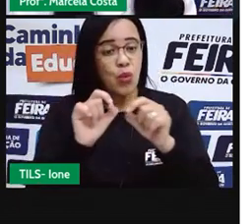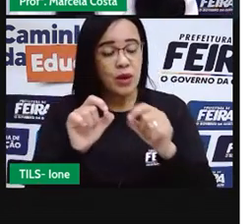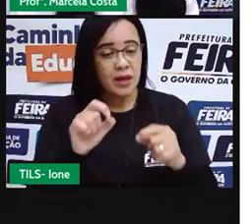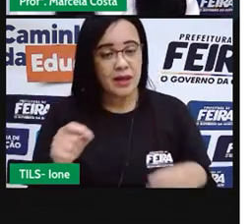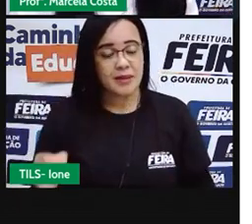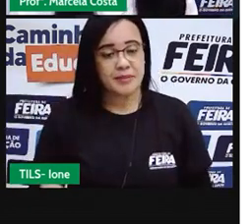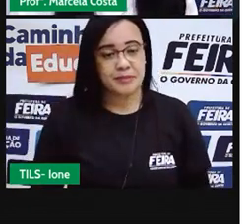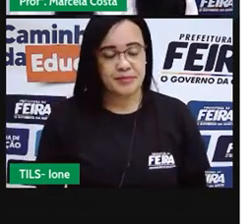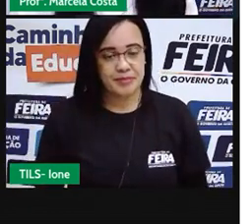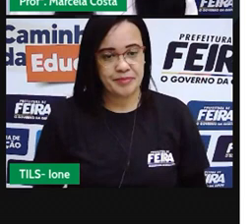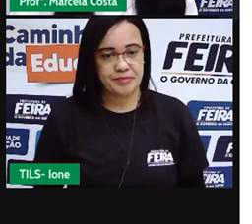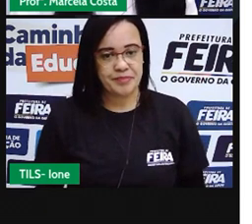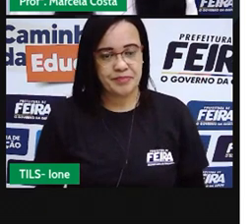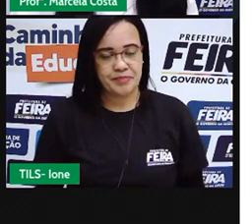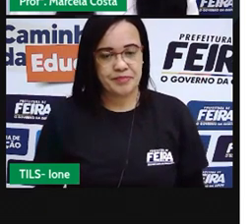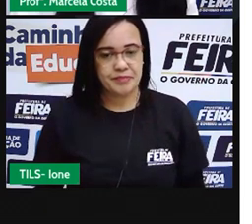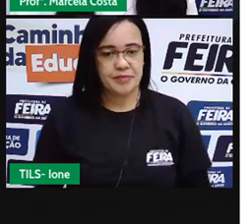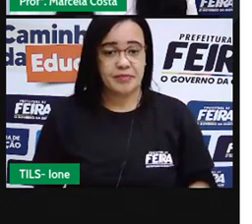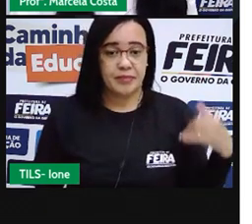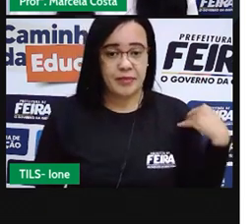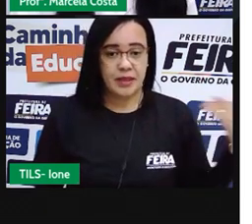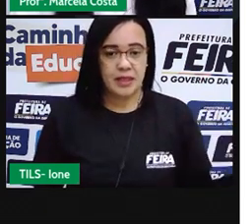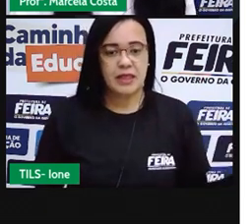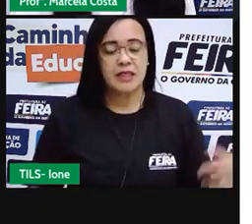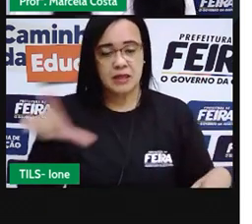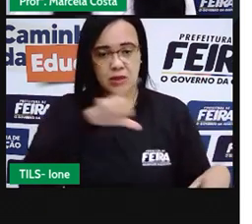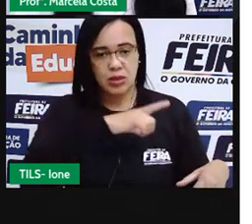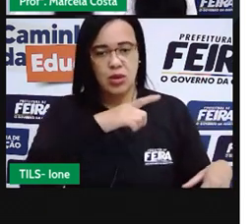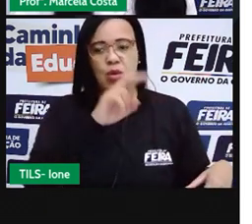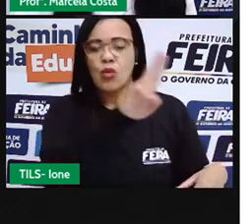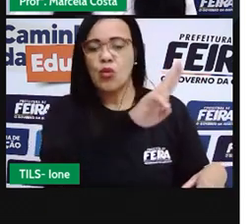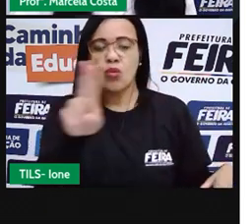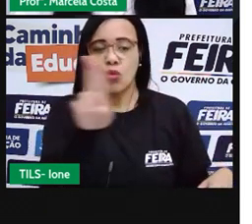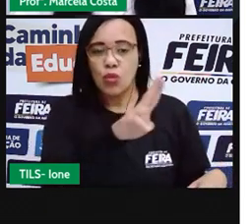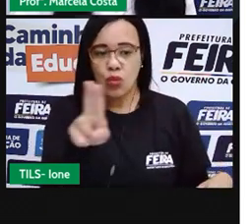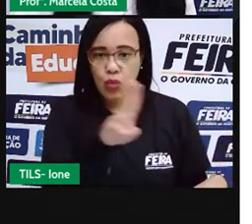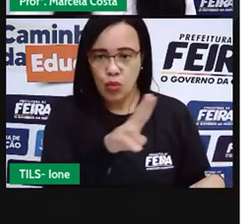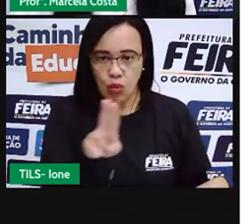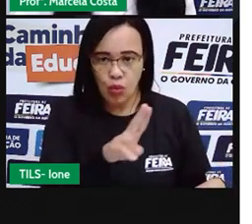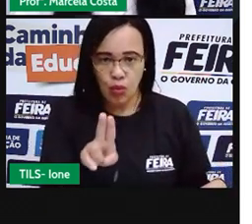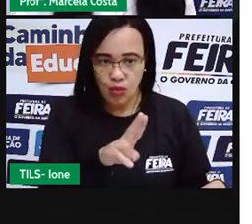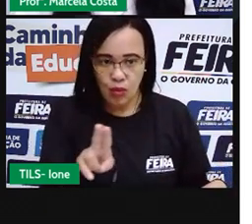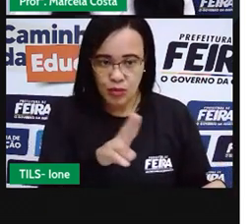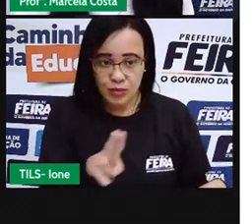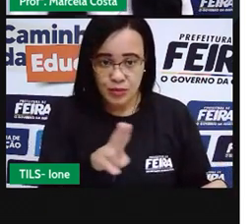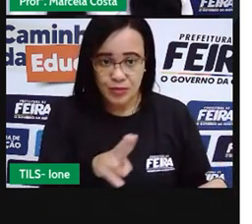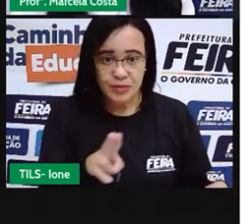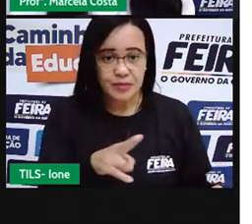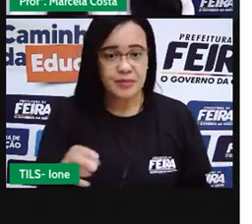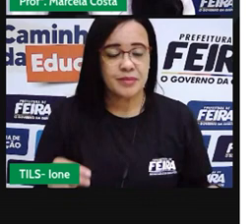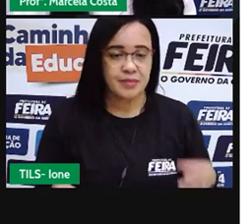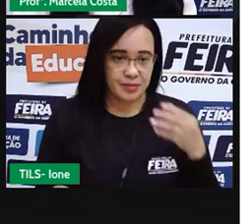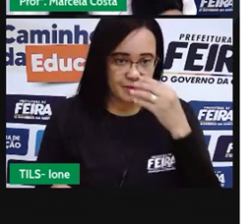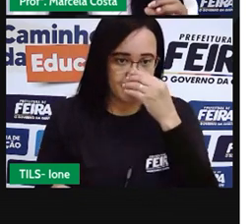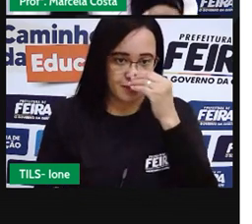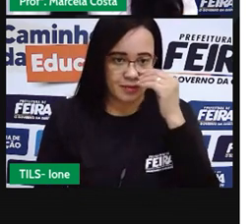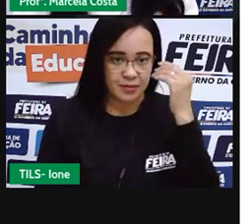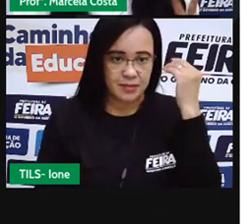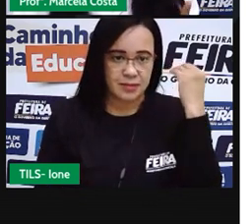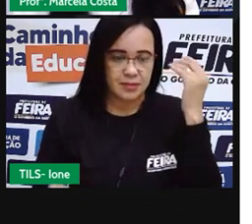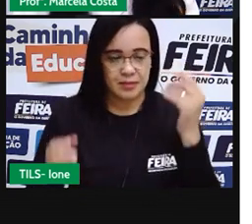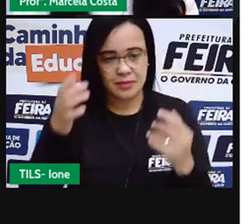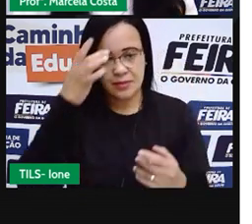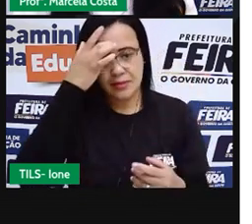esquerdo vem trazendo o nome do bem cultural, a gente vai dizer aqui o título, denominação do bem cultural e é o